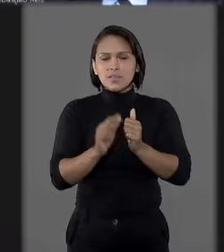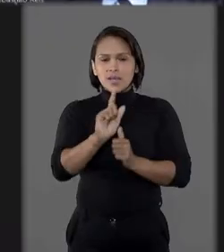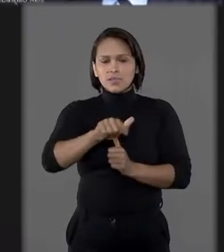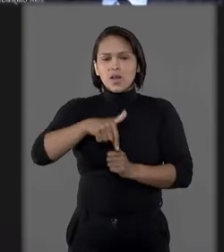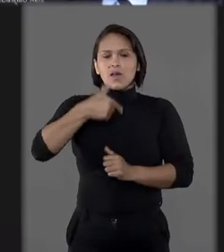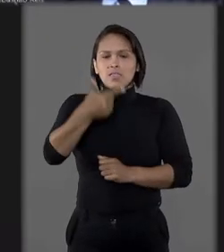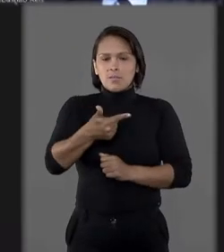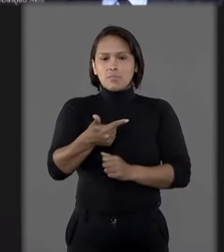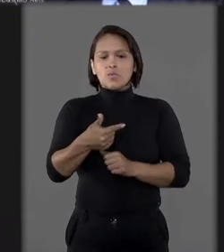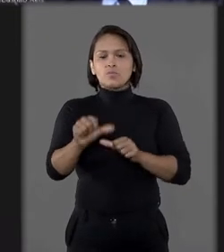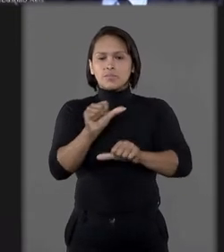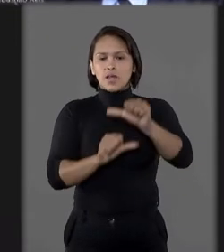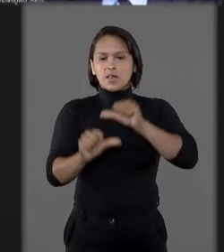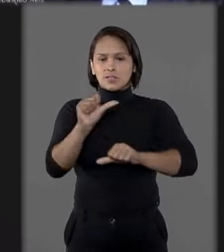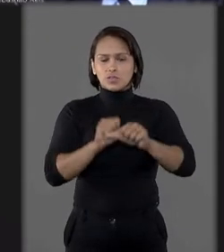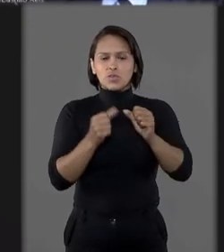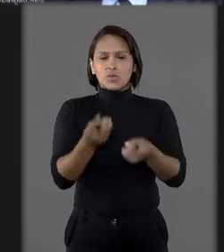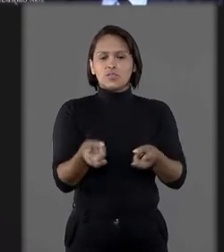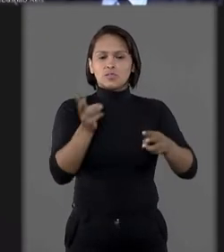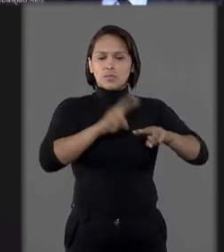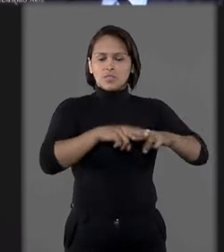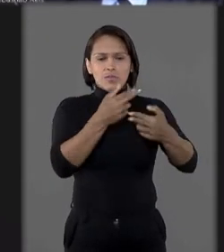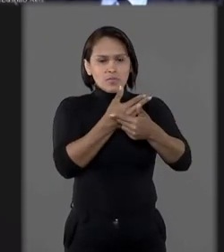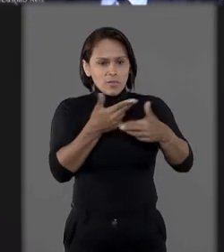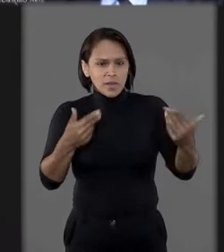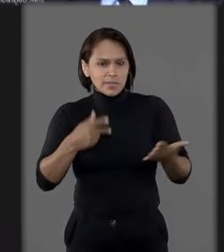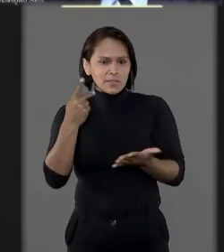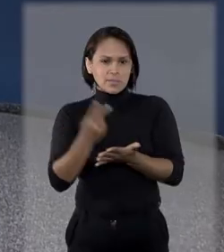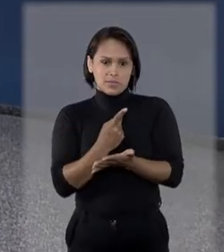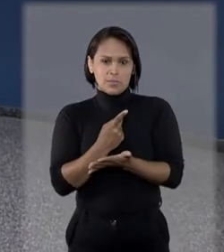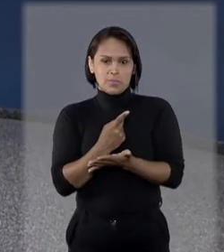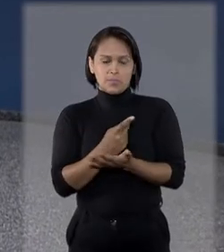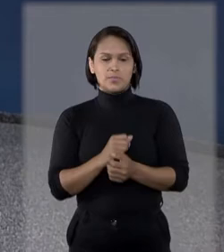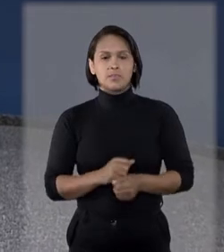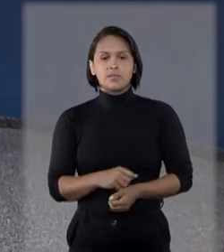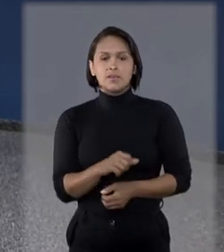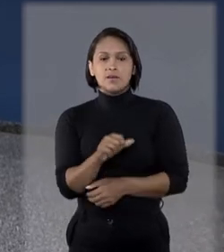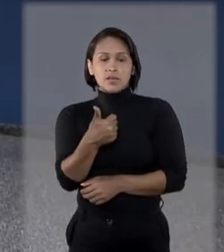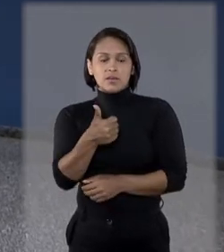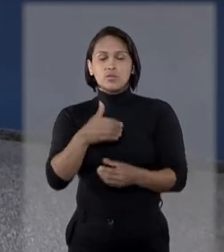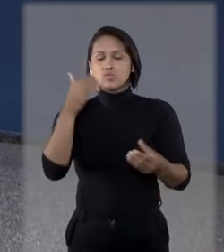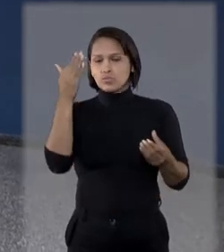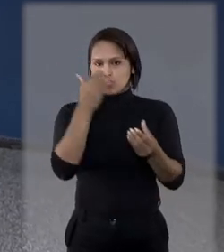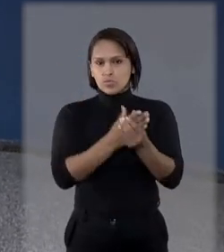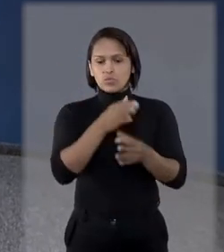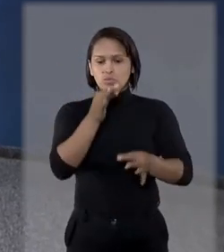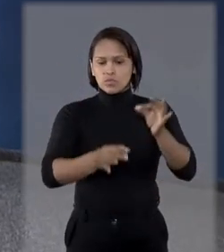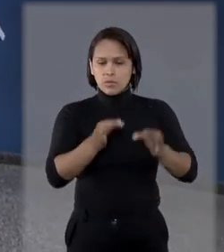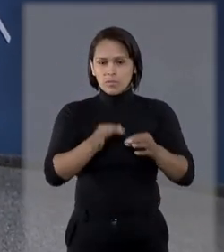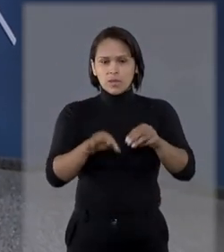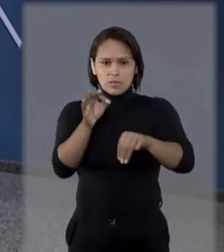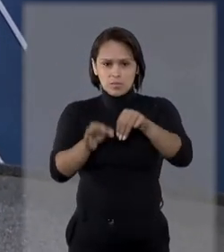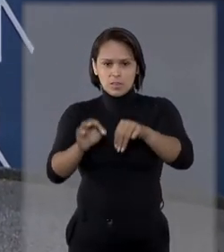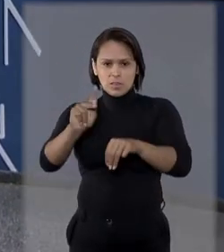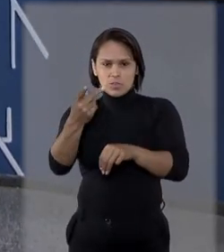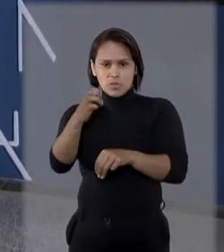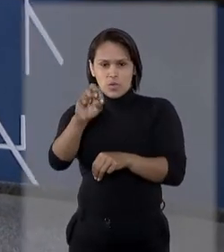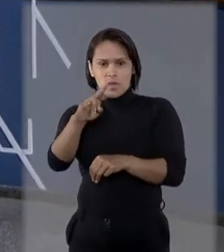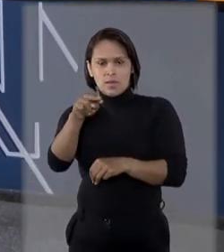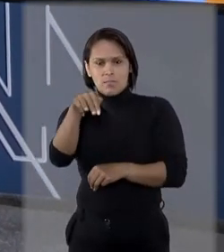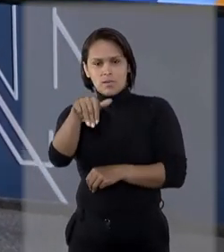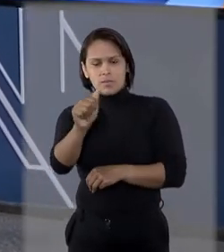subsequentes à substituição da prisão por medidas diversas. Em mais um julgamento, o ministro Herman Benjamin